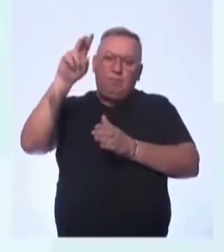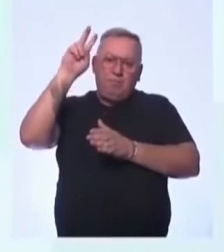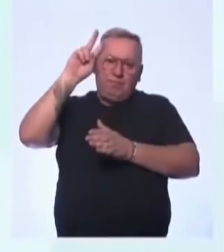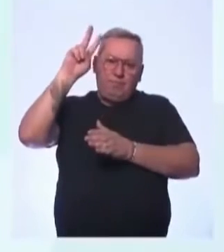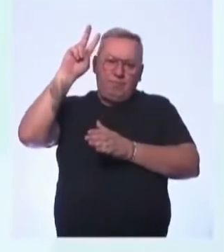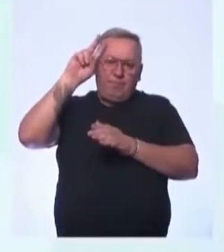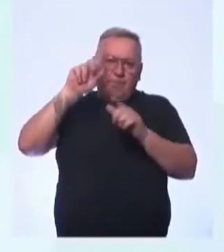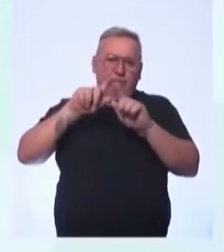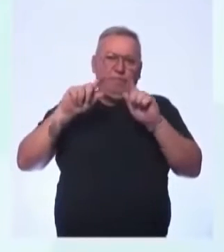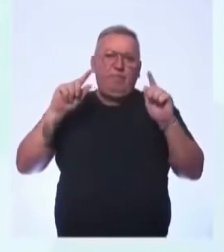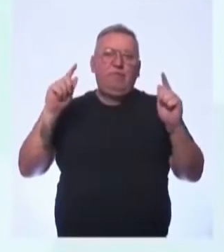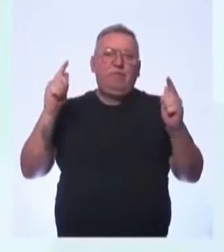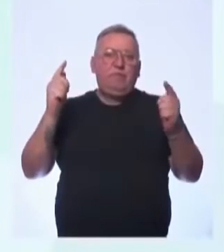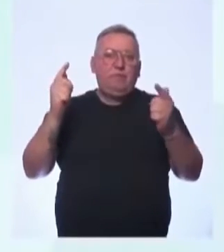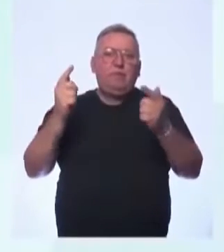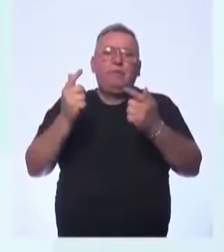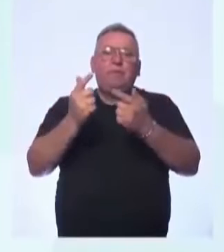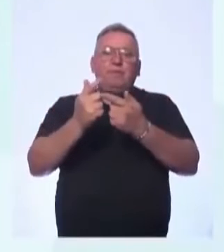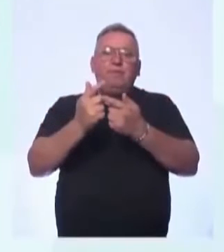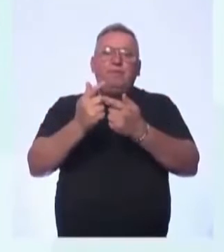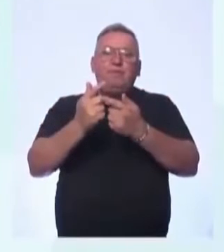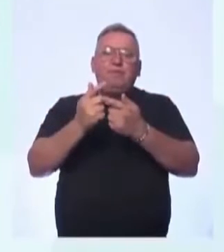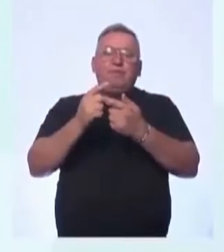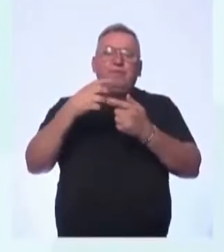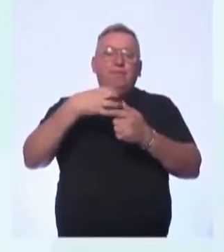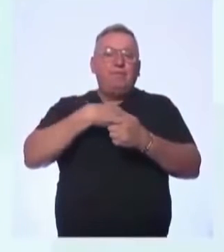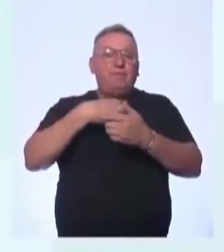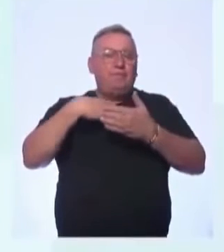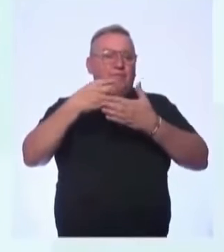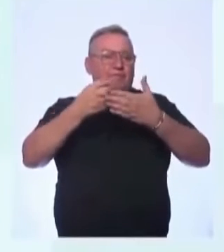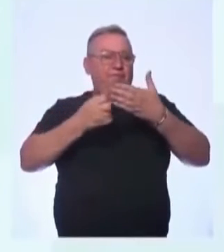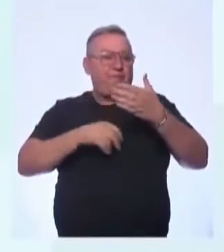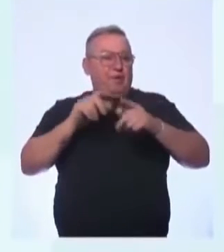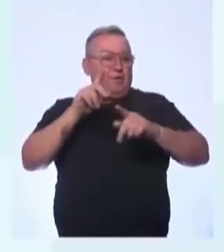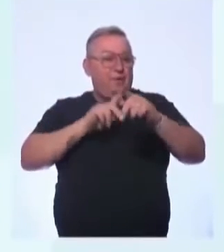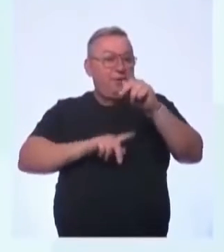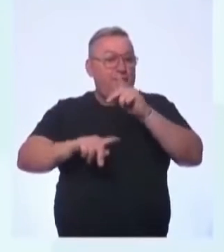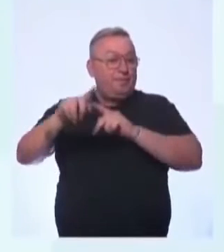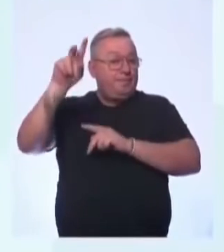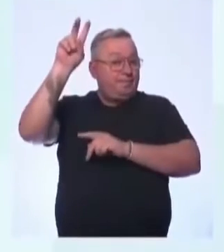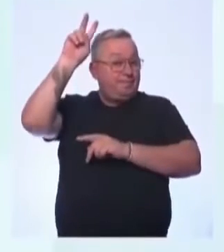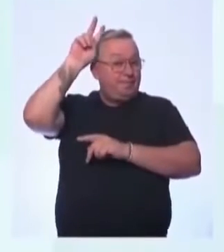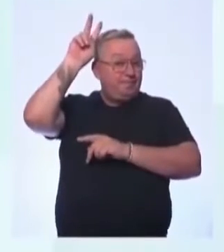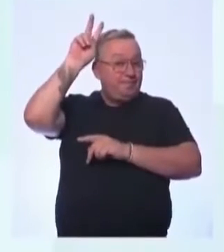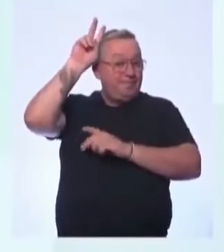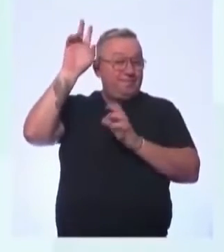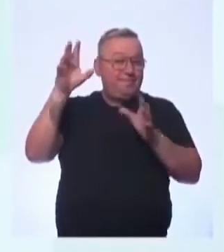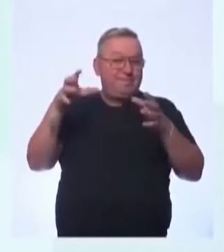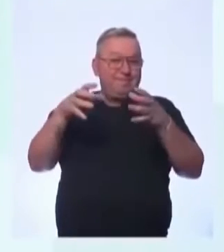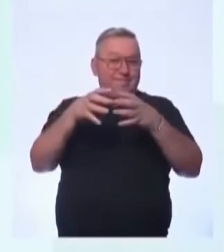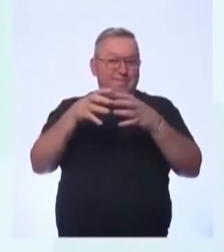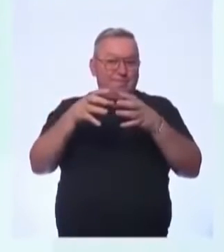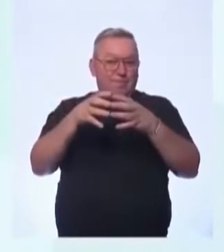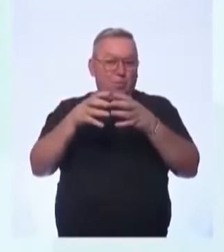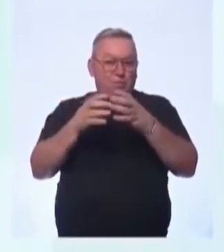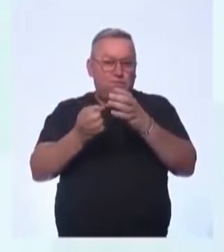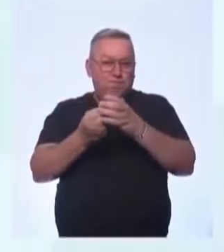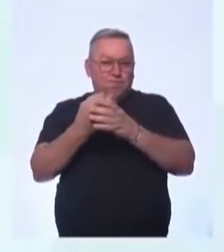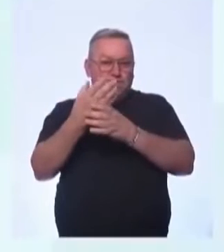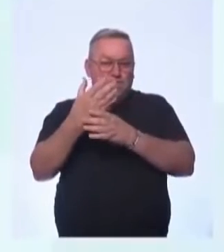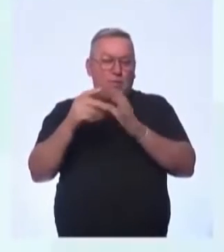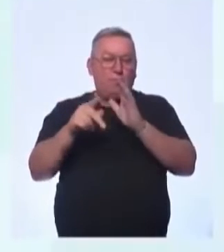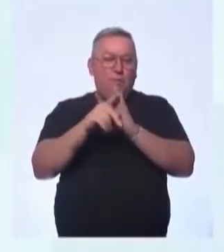registros históricos geográficos características dos povos indígenas, comunidades remanescentes de